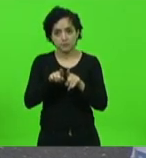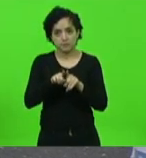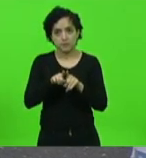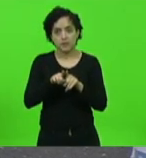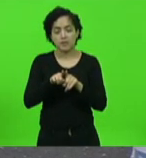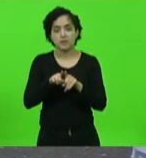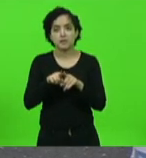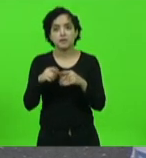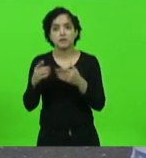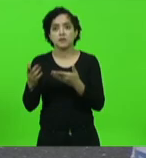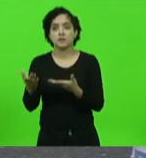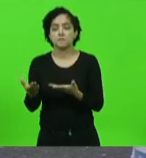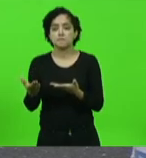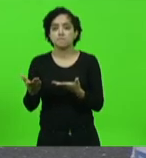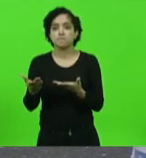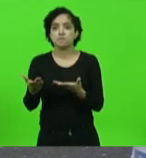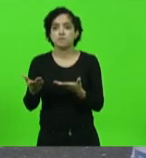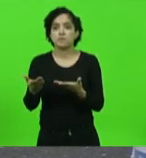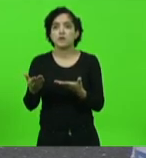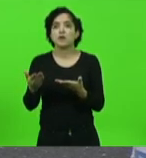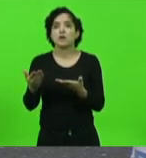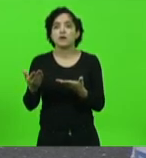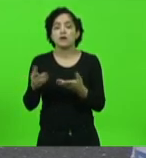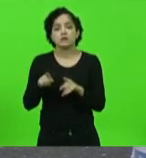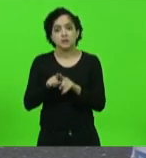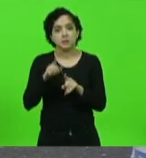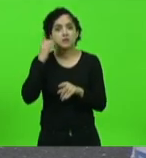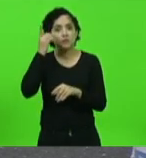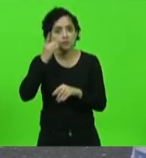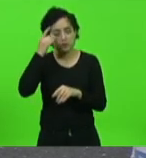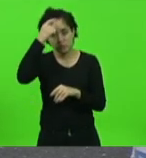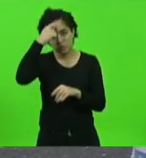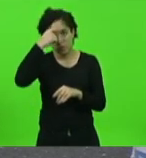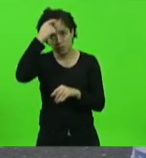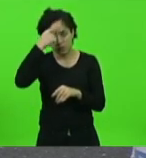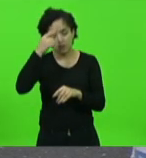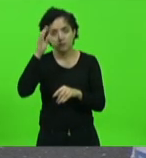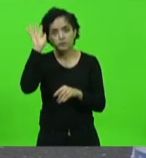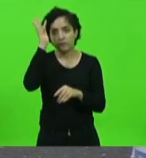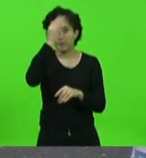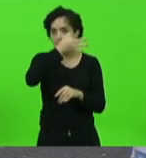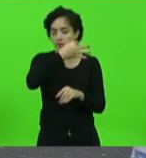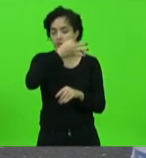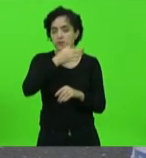ser diferente esteve deputado Maurício deputado Fabiano